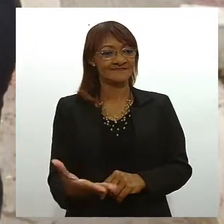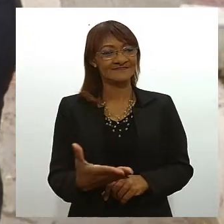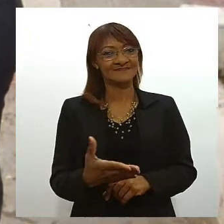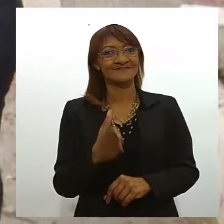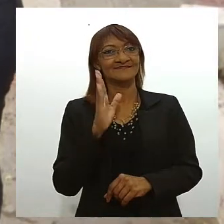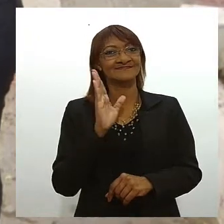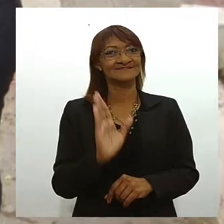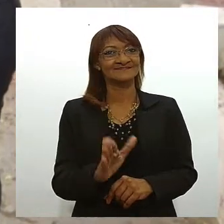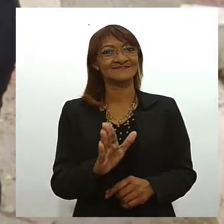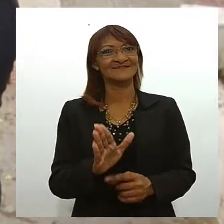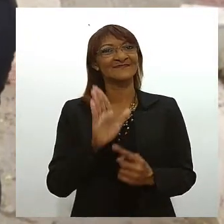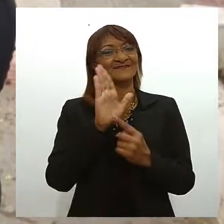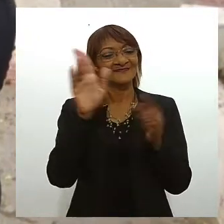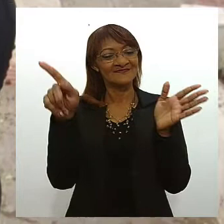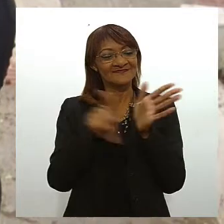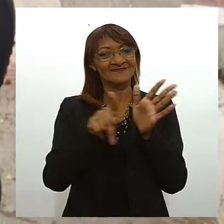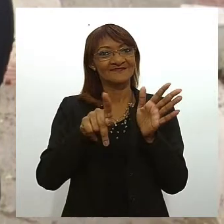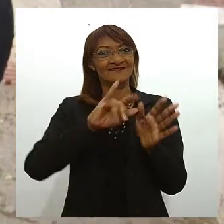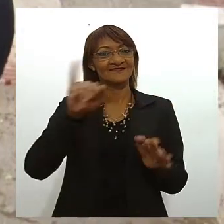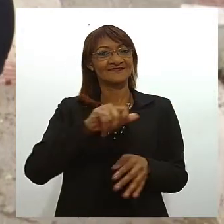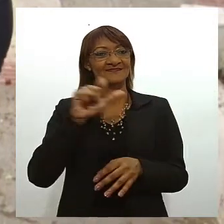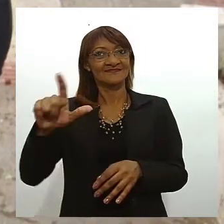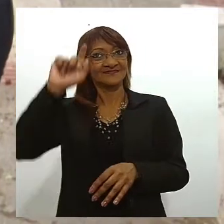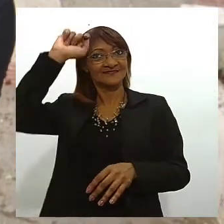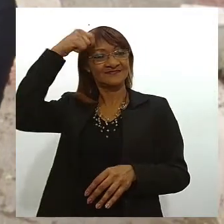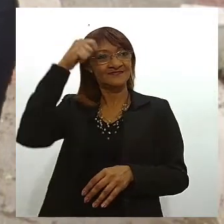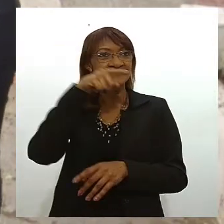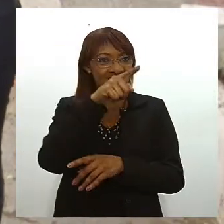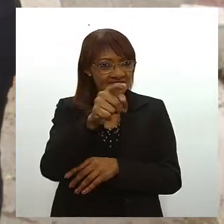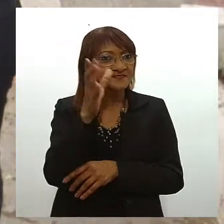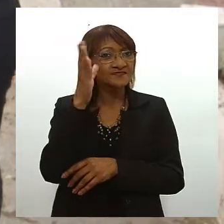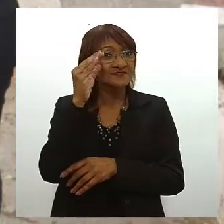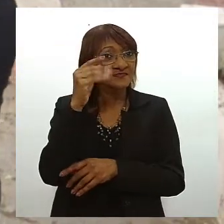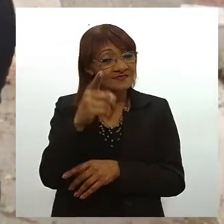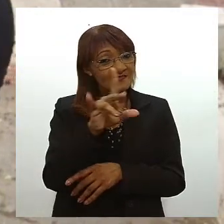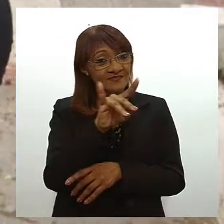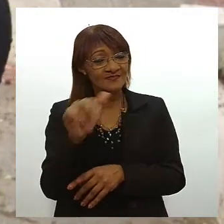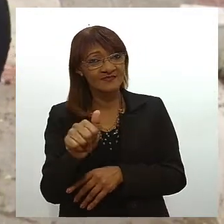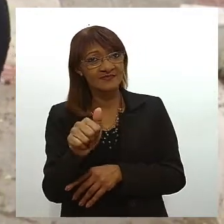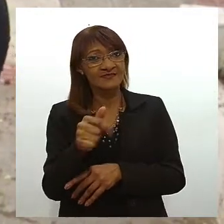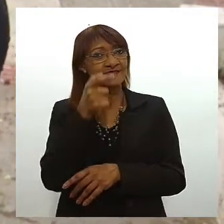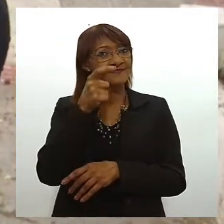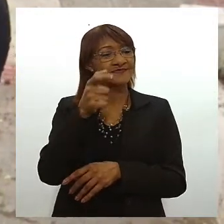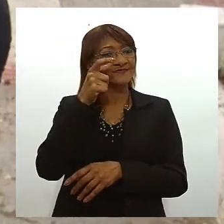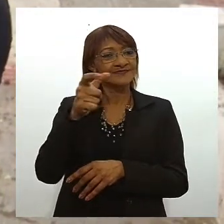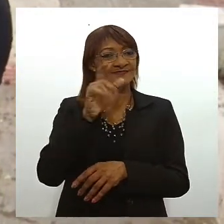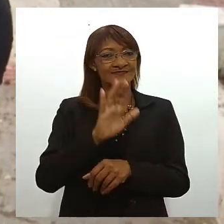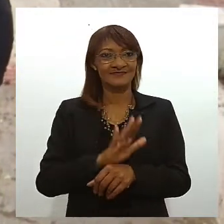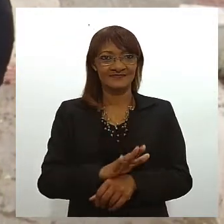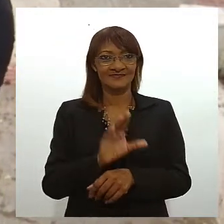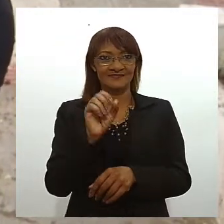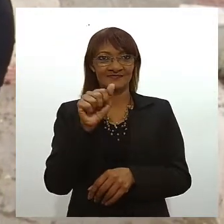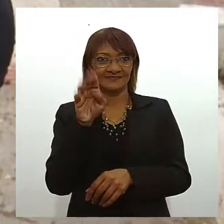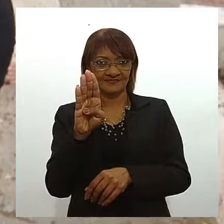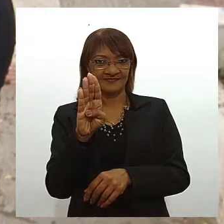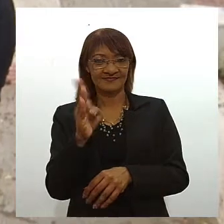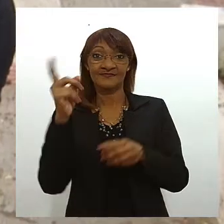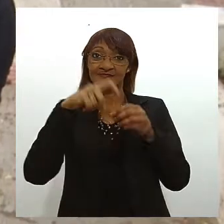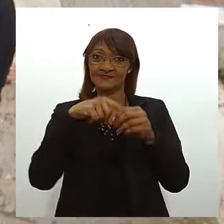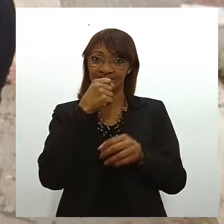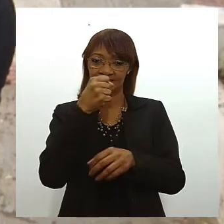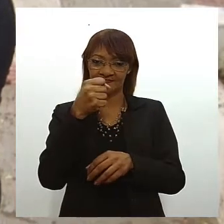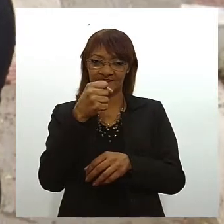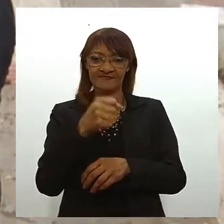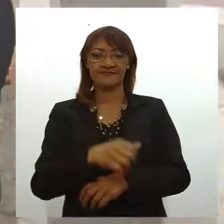Julho das Pretas. Você que tem curiosidade sobre essa data, acompanhe o evento da UAB. Voltamos aos